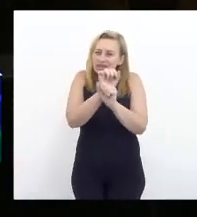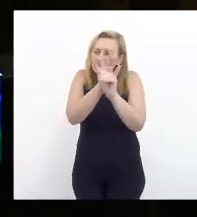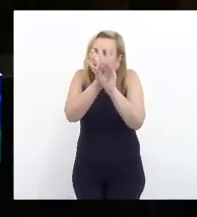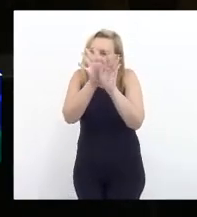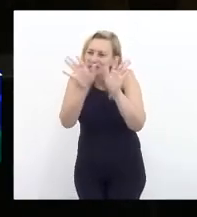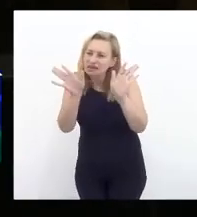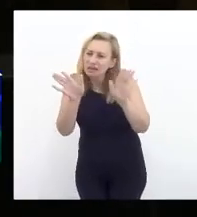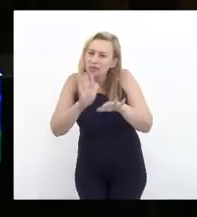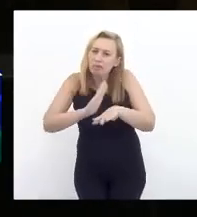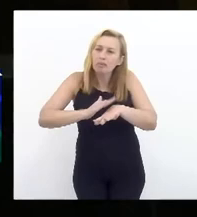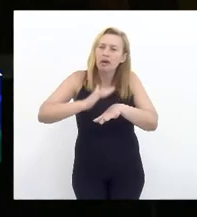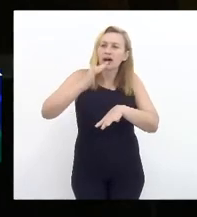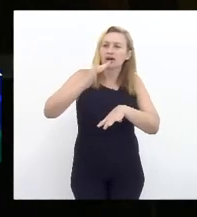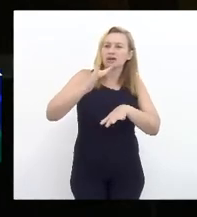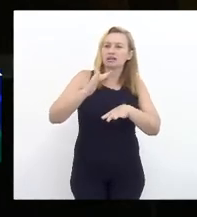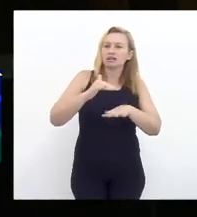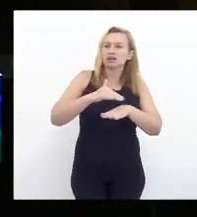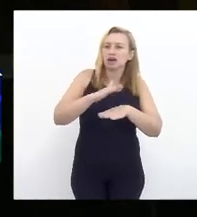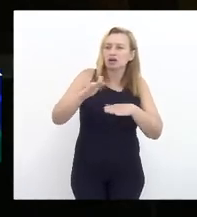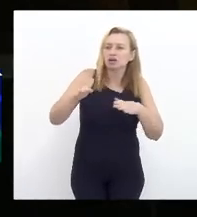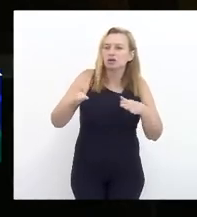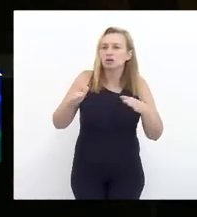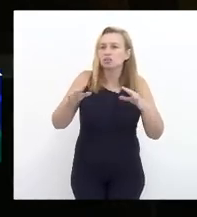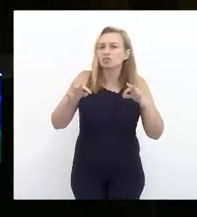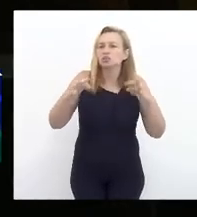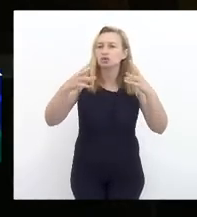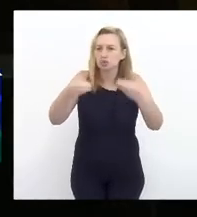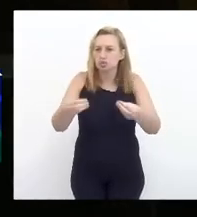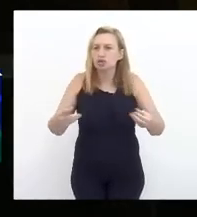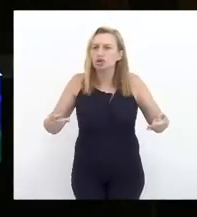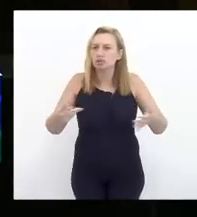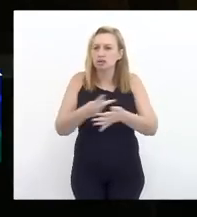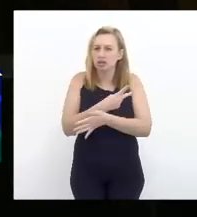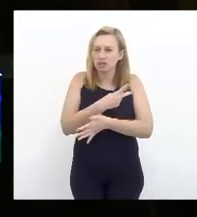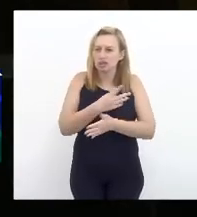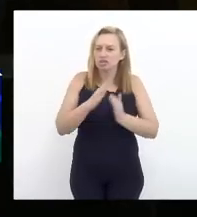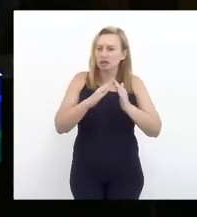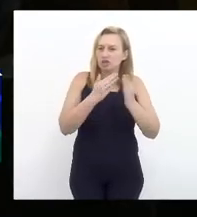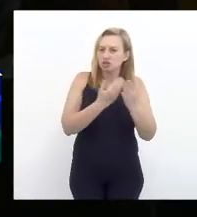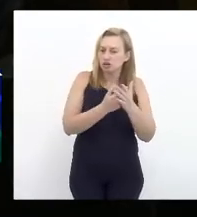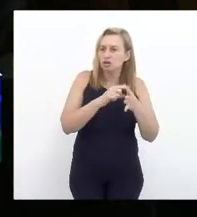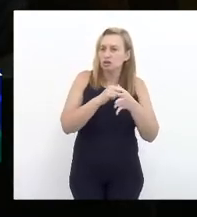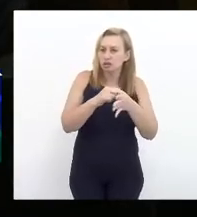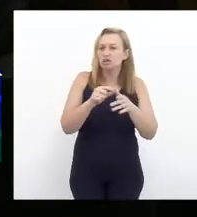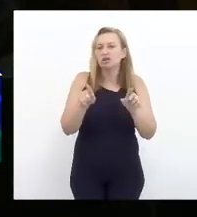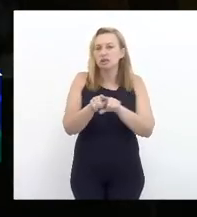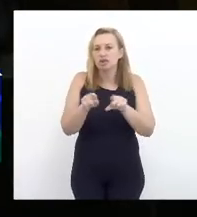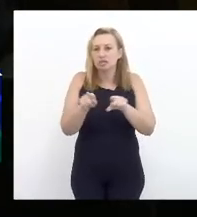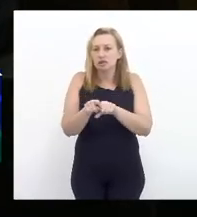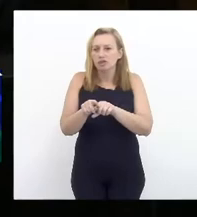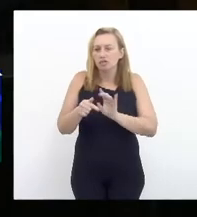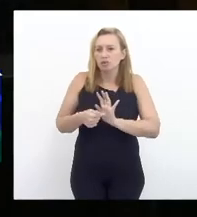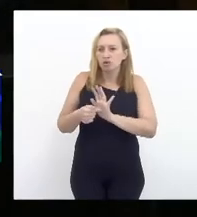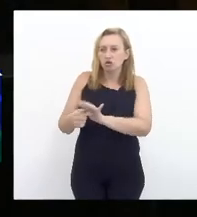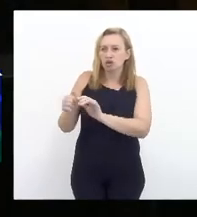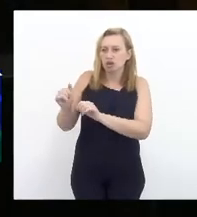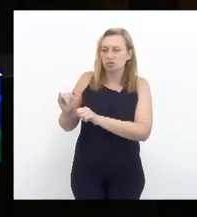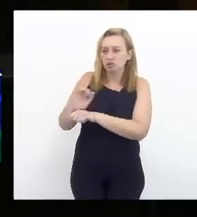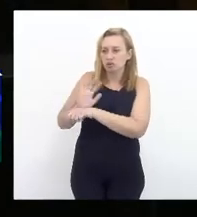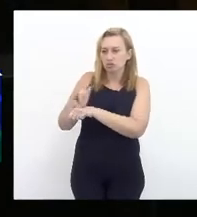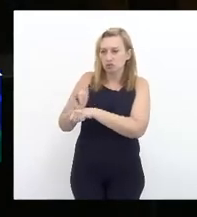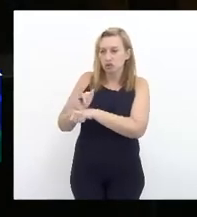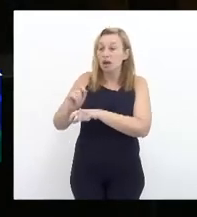exatamente a tudo que aconteceu e o que aconteceu no colégio de líderes também foi transmitido, mas como